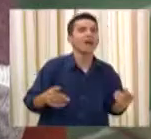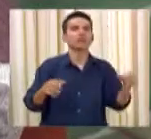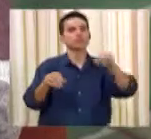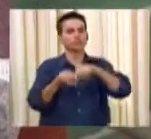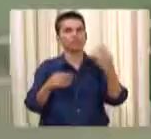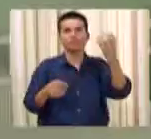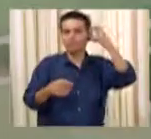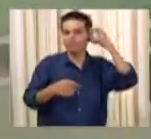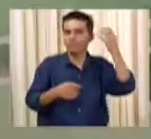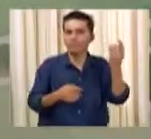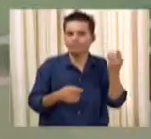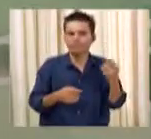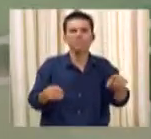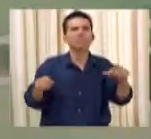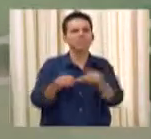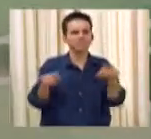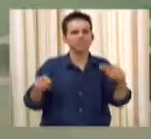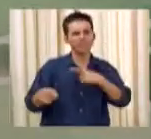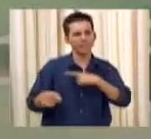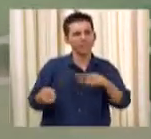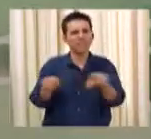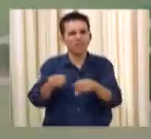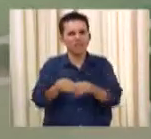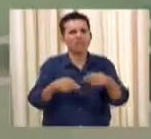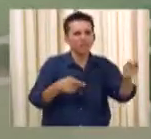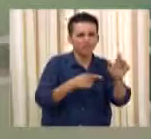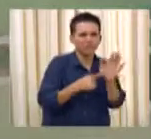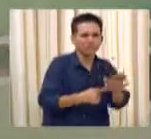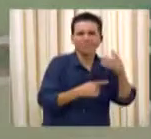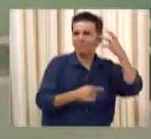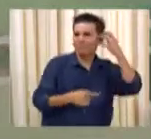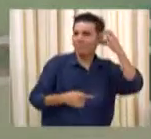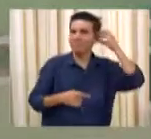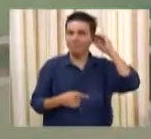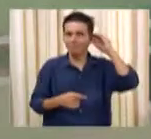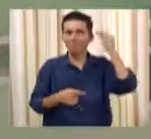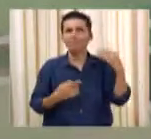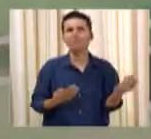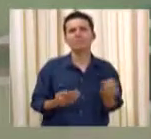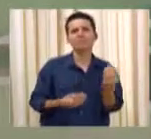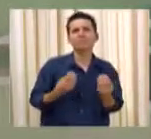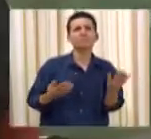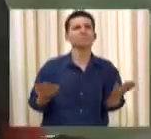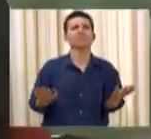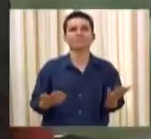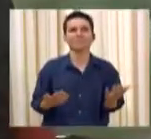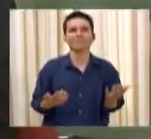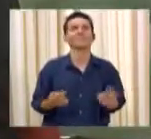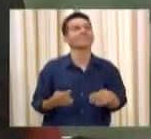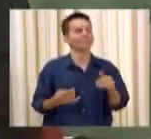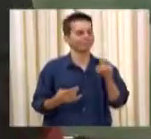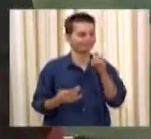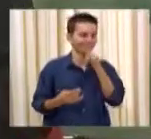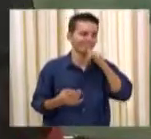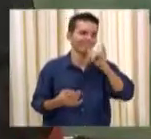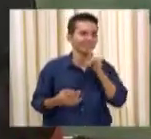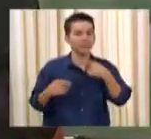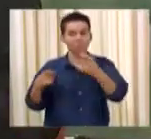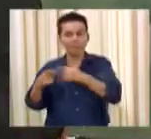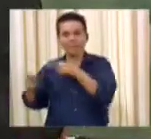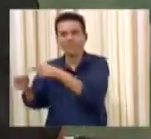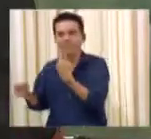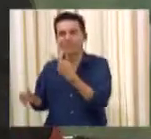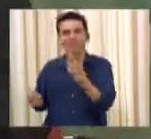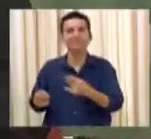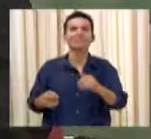uso desses aparelhos? Ou melhorou, doutor Tiago? Infelizmente, ainda tem, sim, um restinho de preconceito, né? Dos próprios usuários,